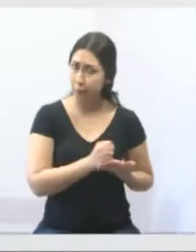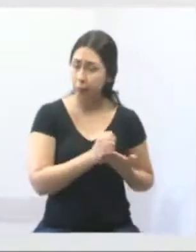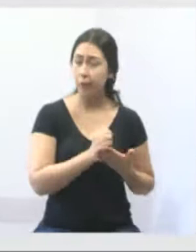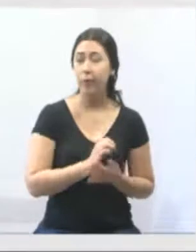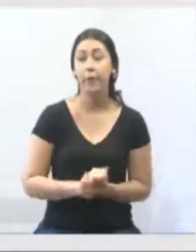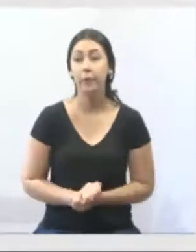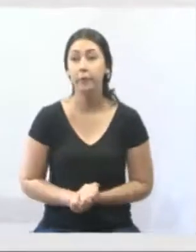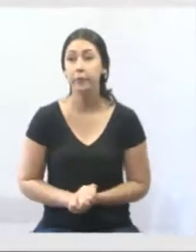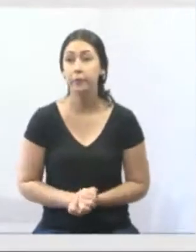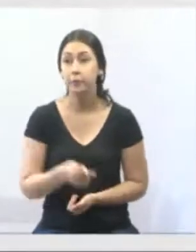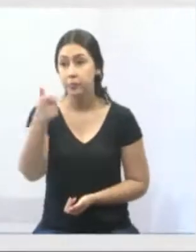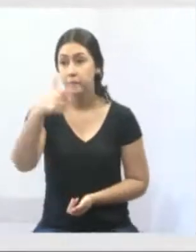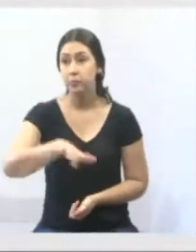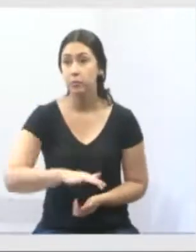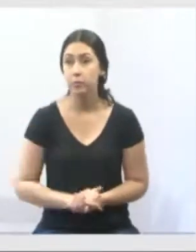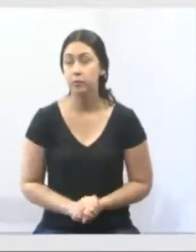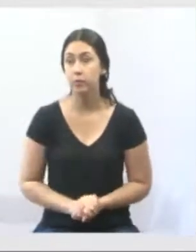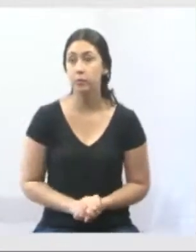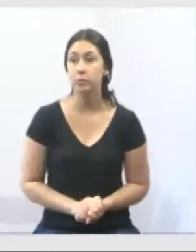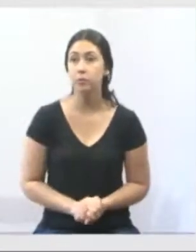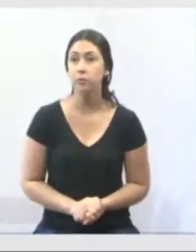estradas. pode ir para o próximo?